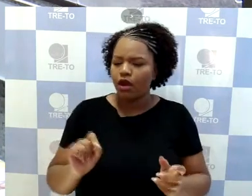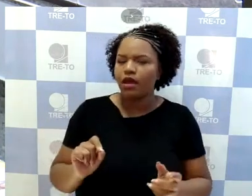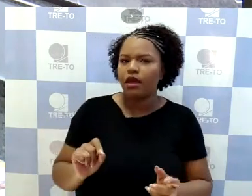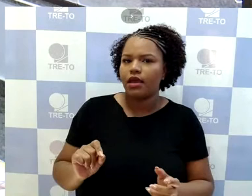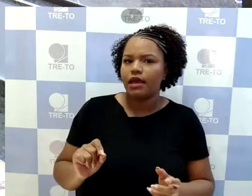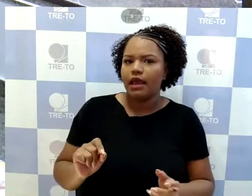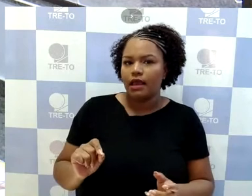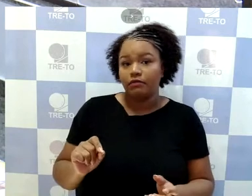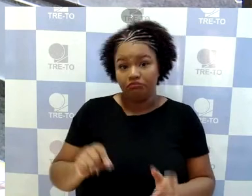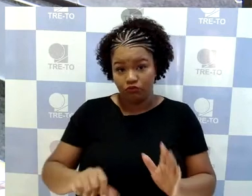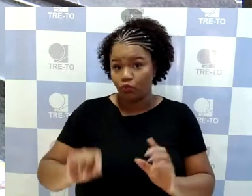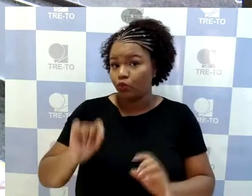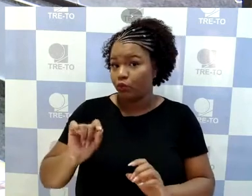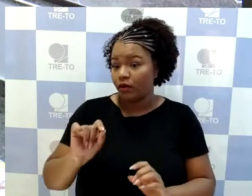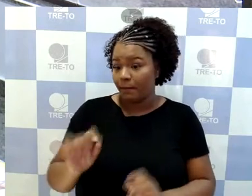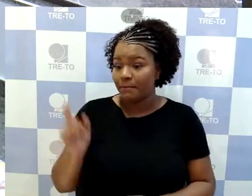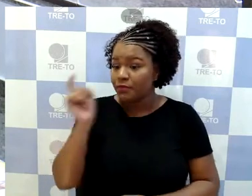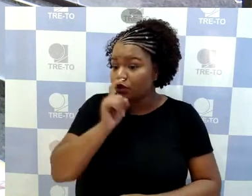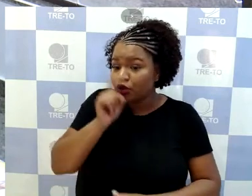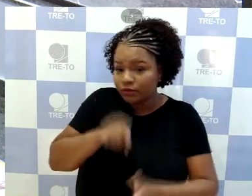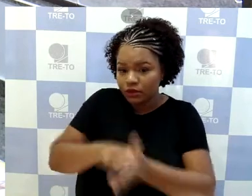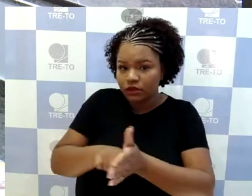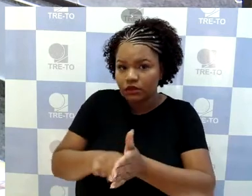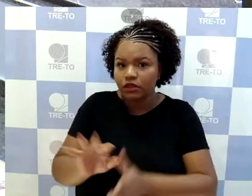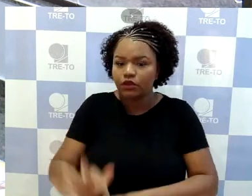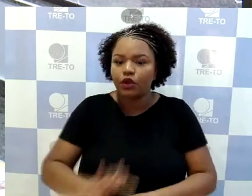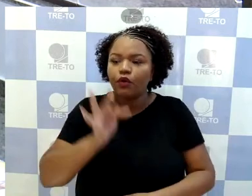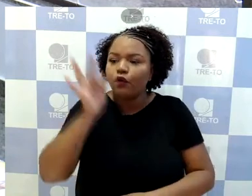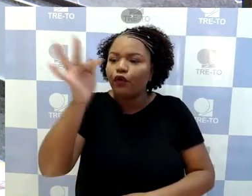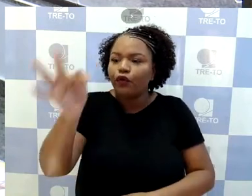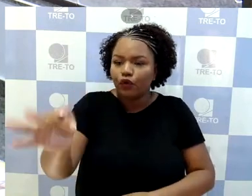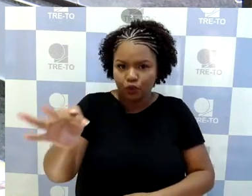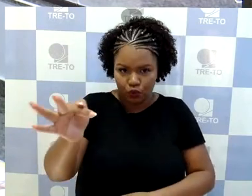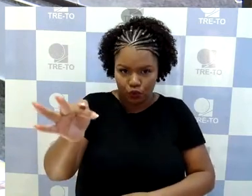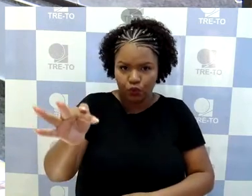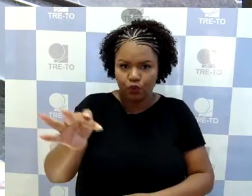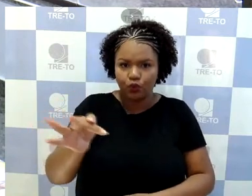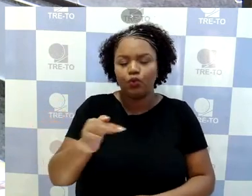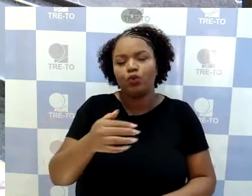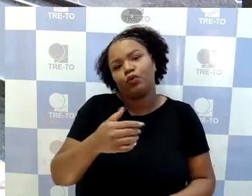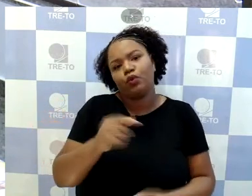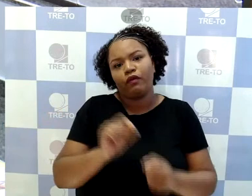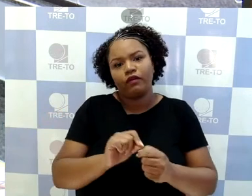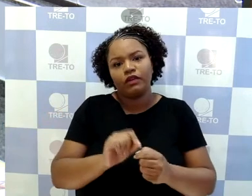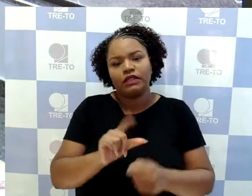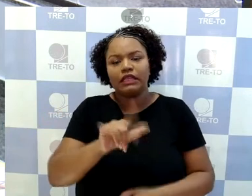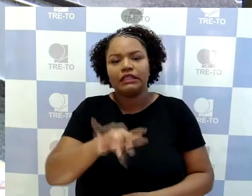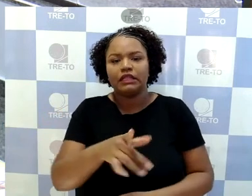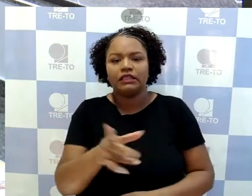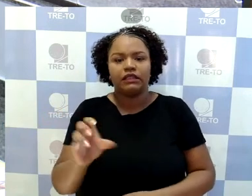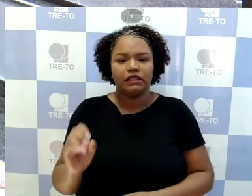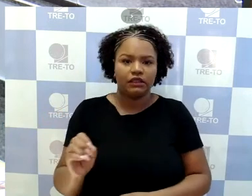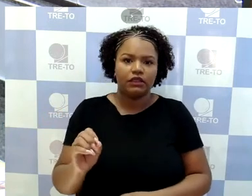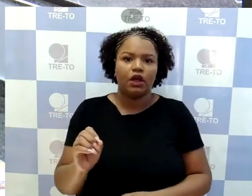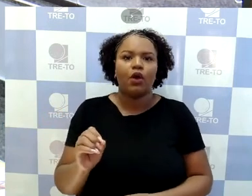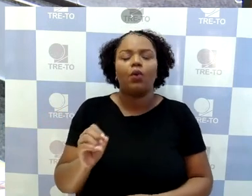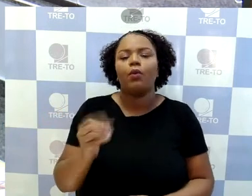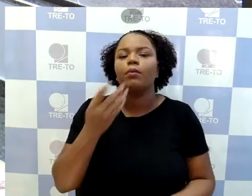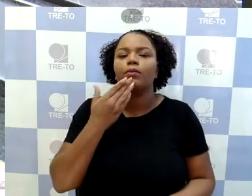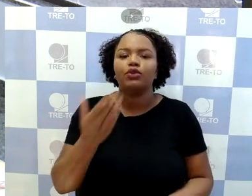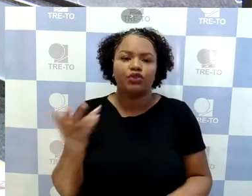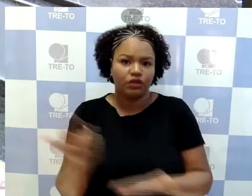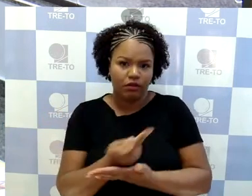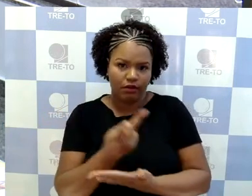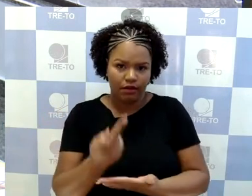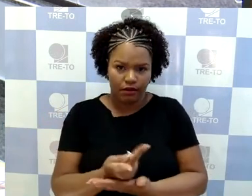fraudar licitações. Então, por essas razões, a sentença é absolutamente irreparável.